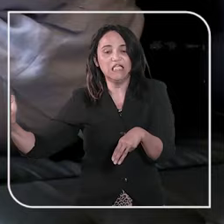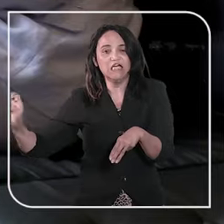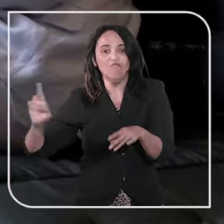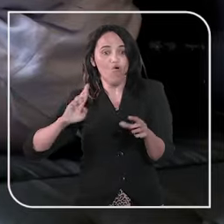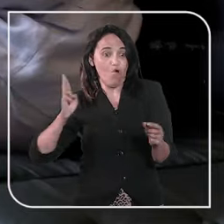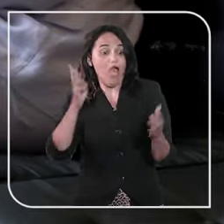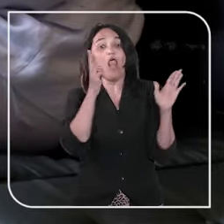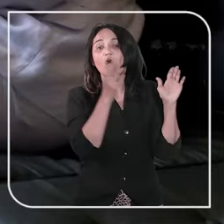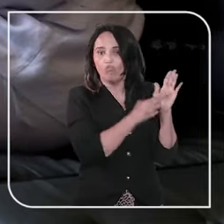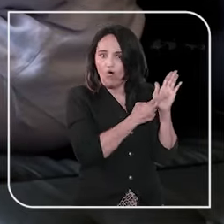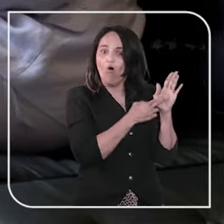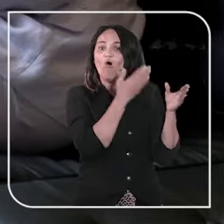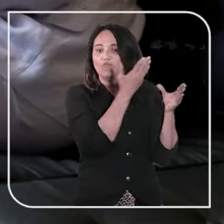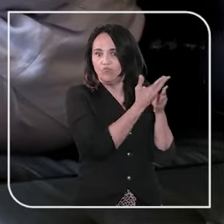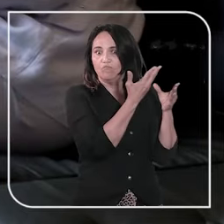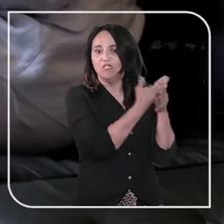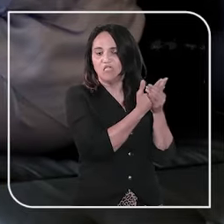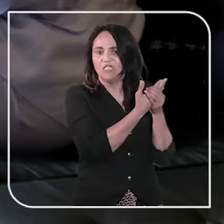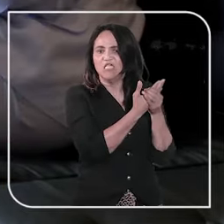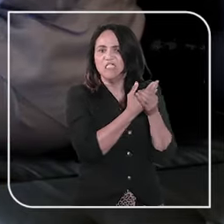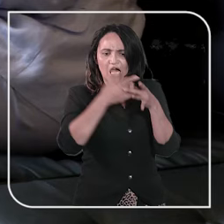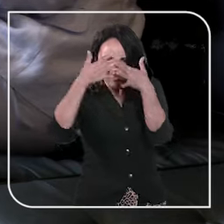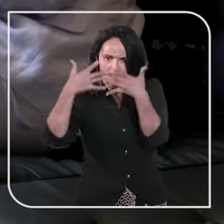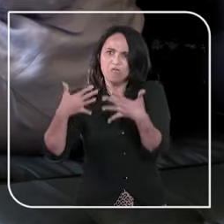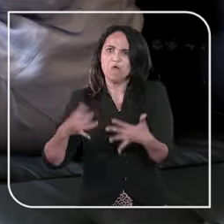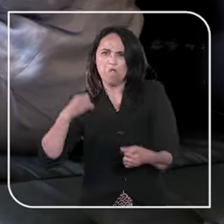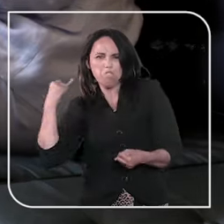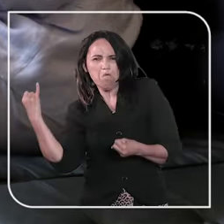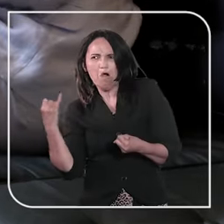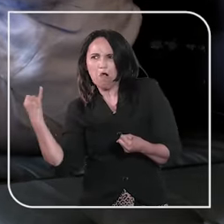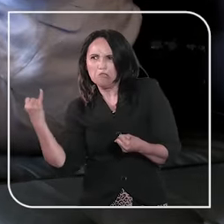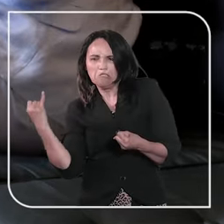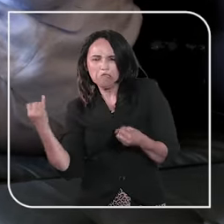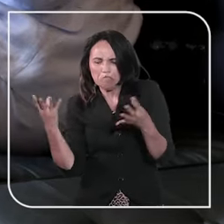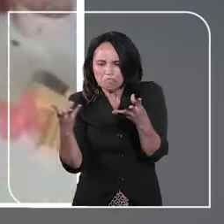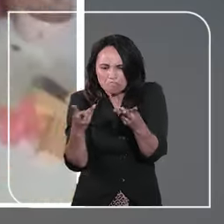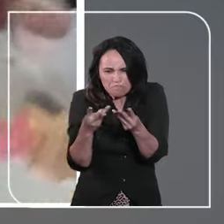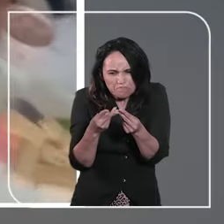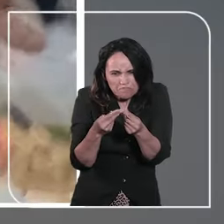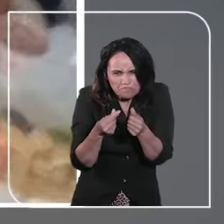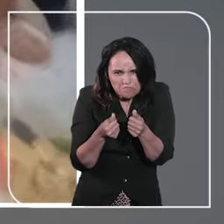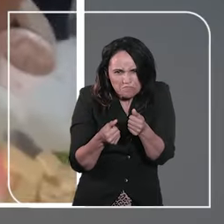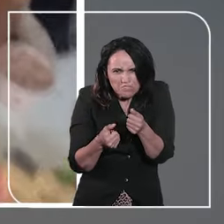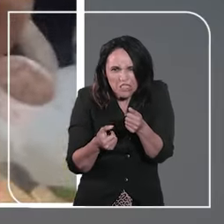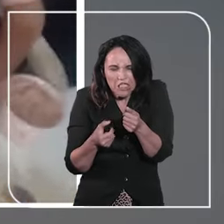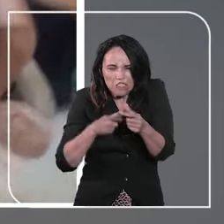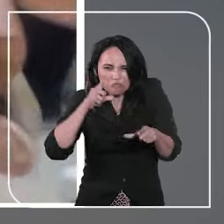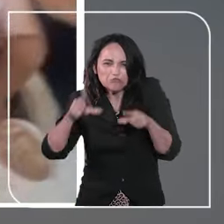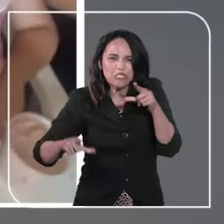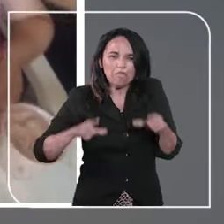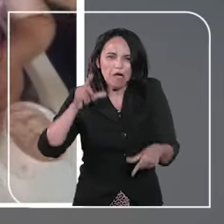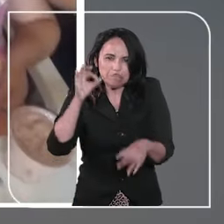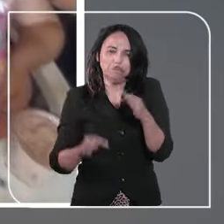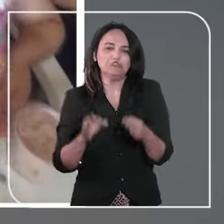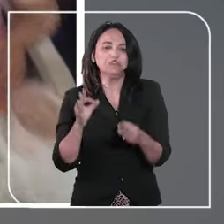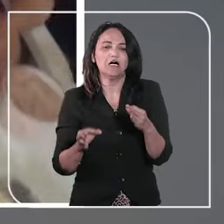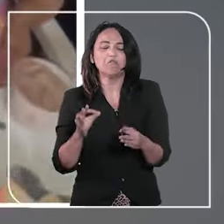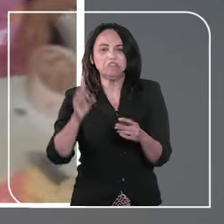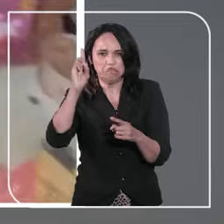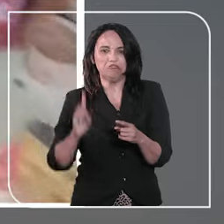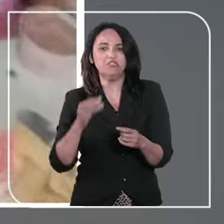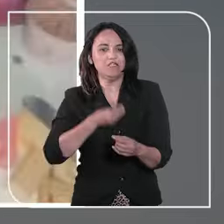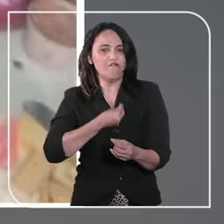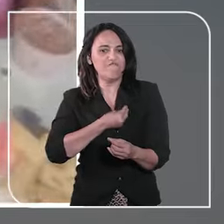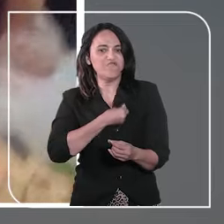processos. No encontro, ela enfatizou a importância da sensibilidade e da atuação do judiciário em casos que envolvem